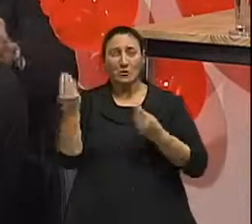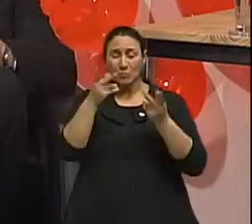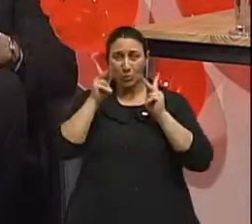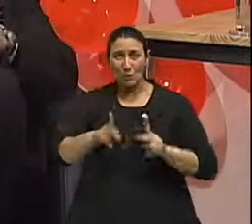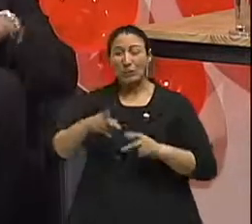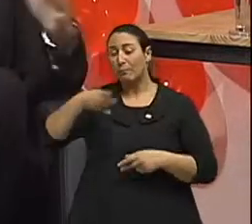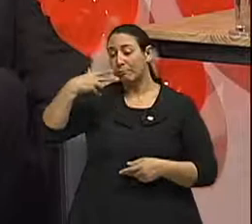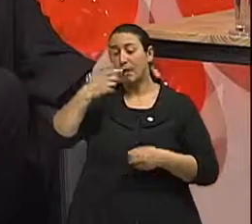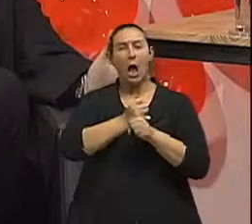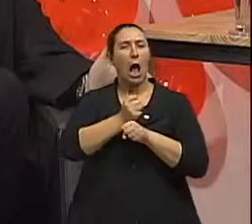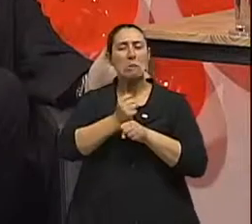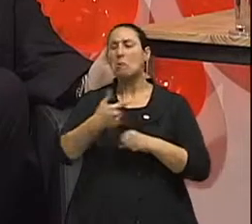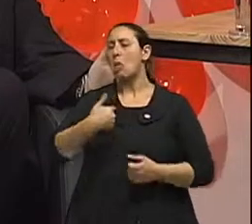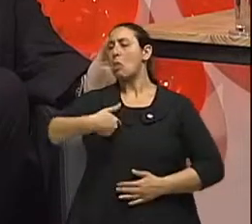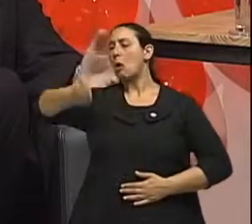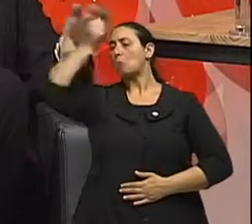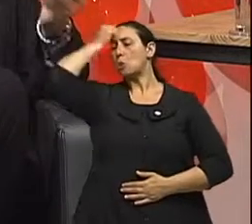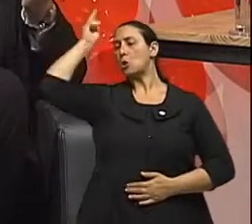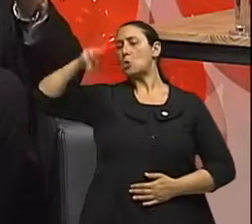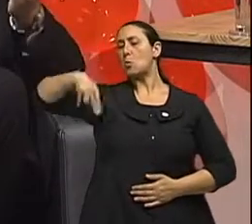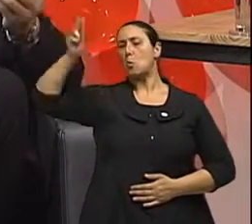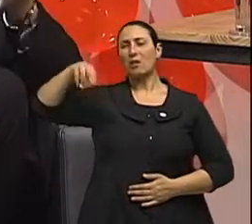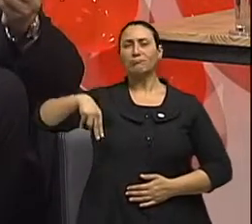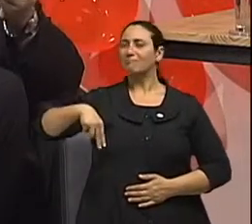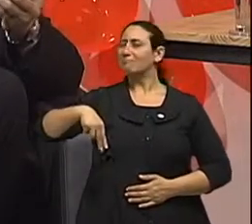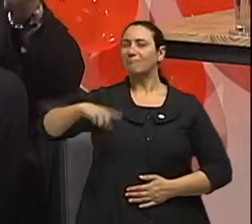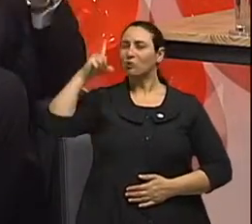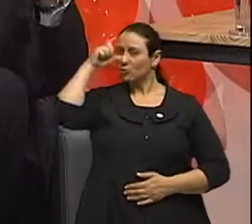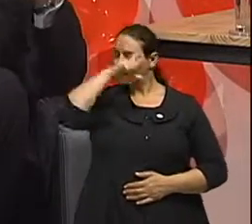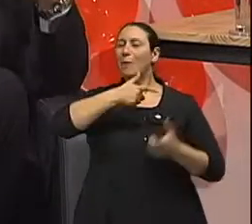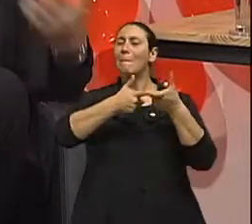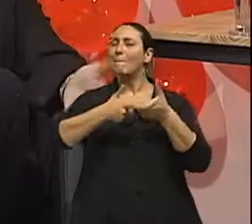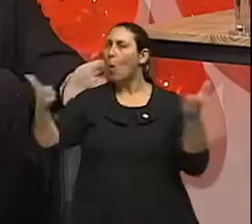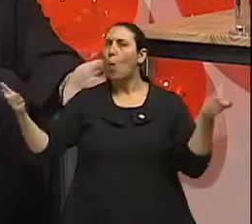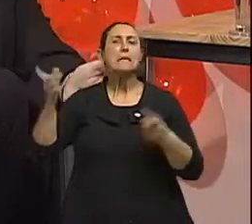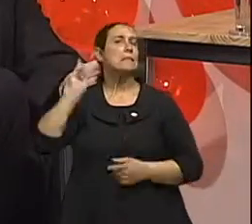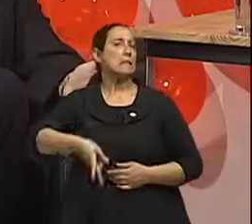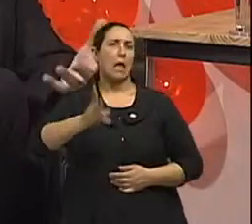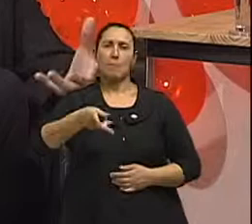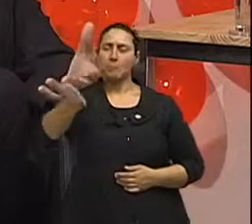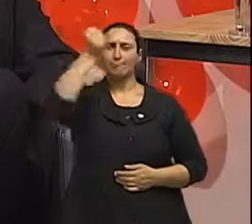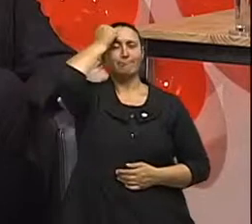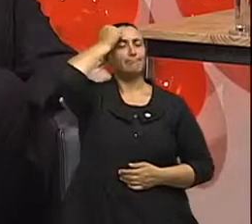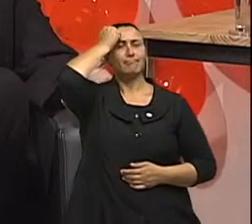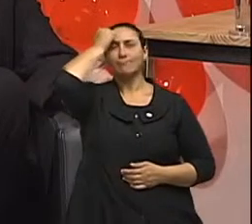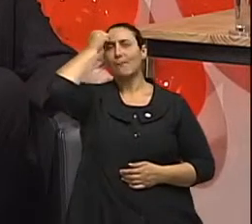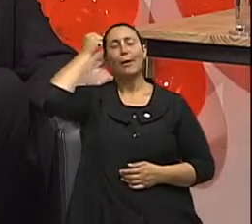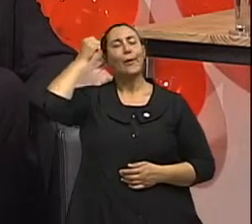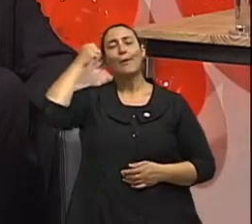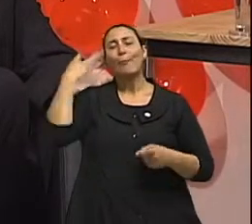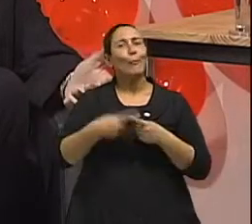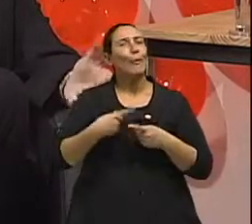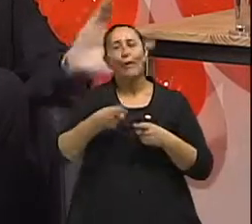tempo e digam, não, não tem arrependimento nenhum nesse sentido. É que muita gente ainda utilizou o hábito, que acabou